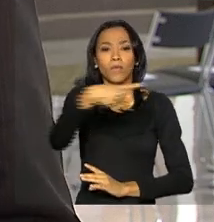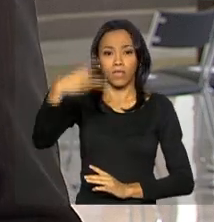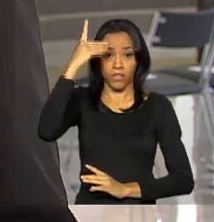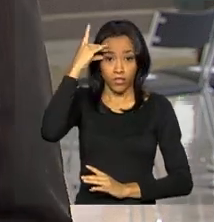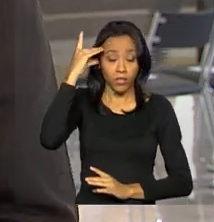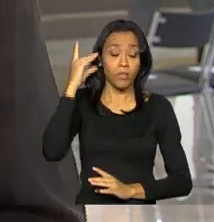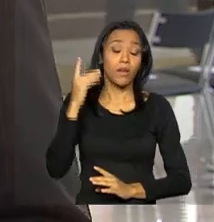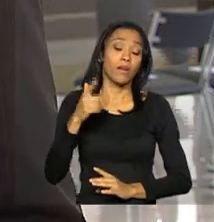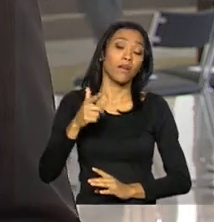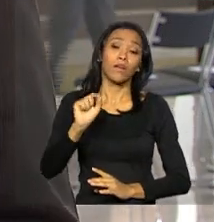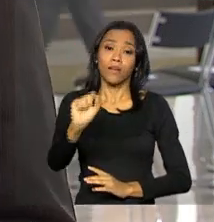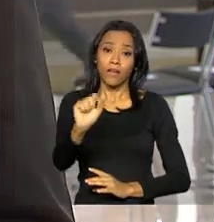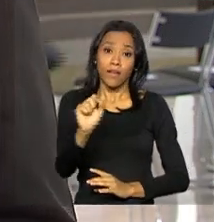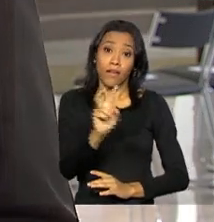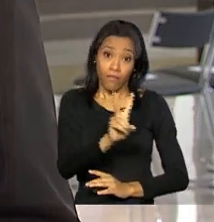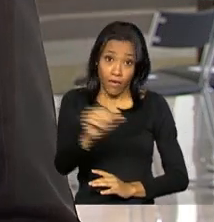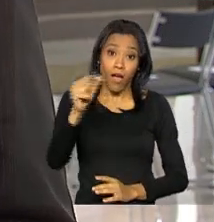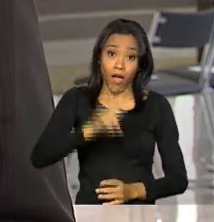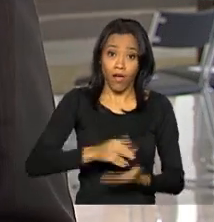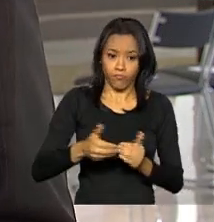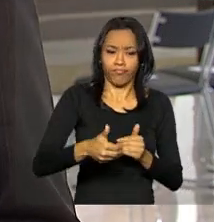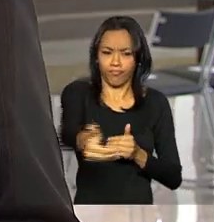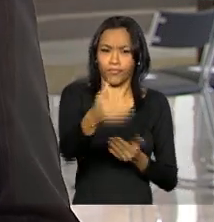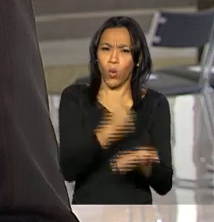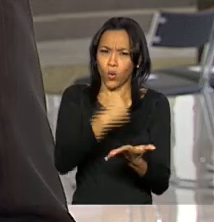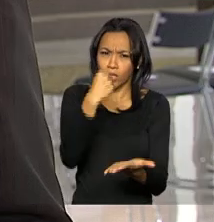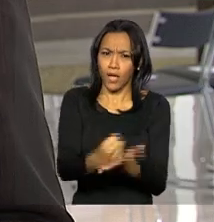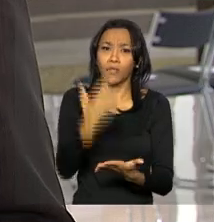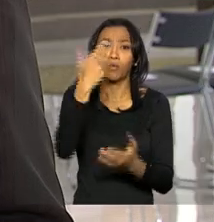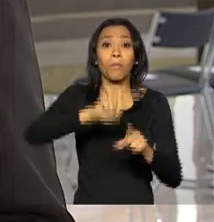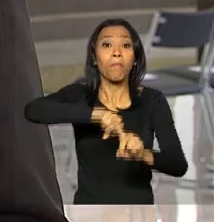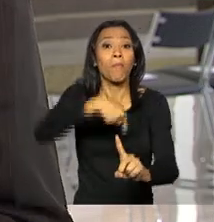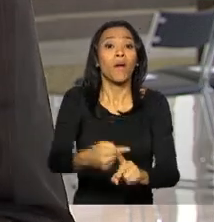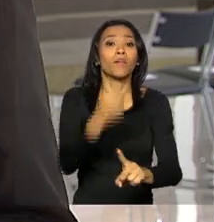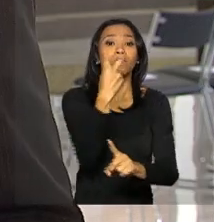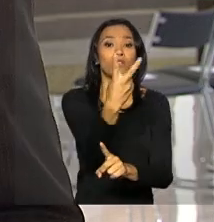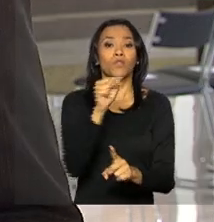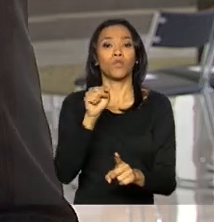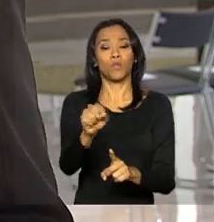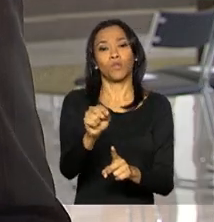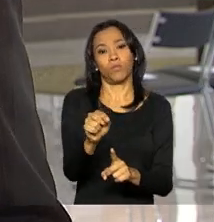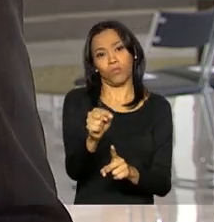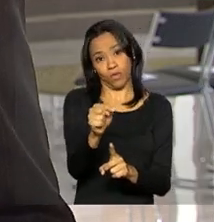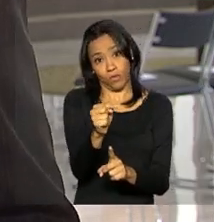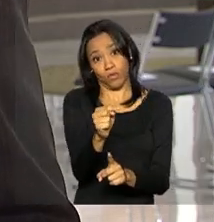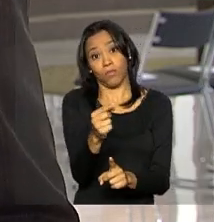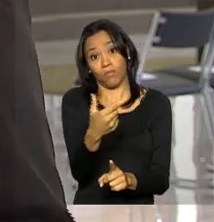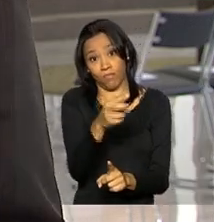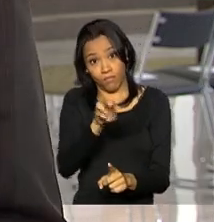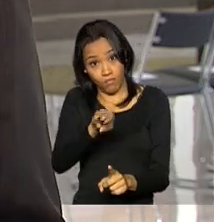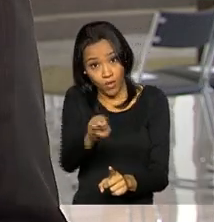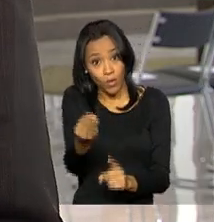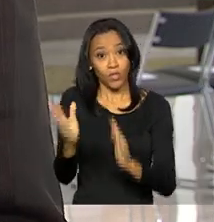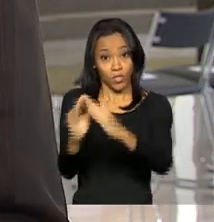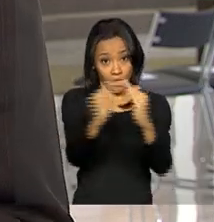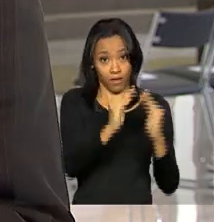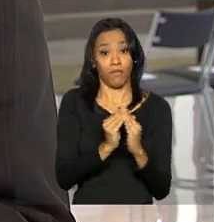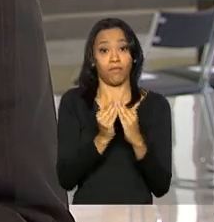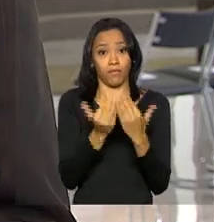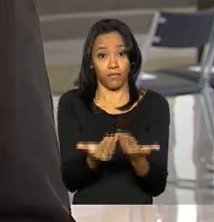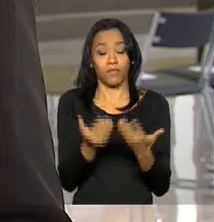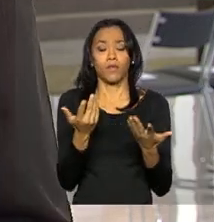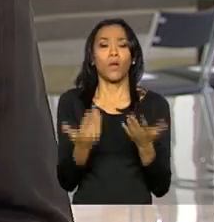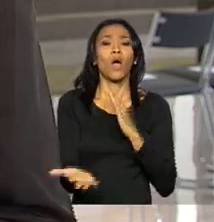anunciado que vão ser contratadas mais 2 milhões de moradias pelo programa Minha Casa Minha Vida.